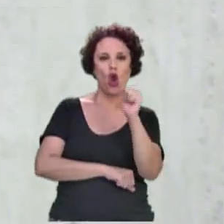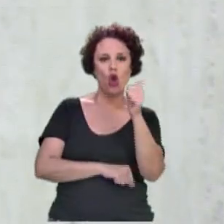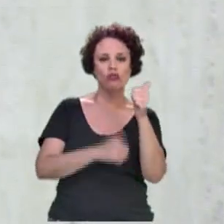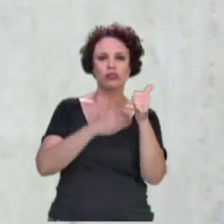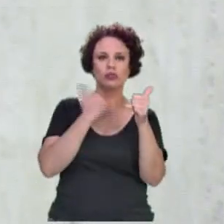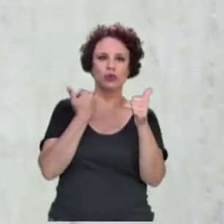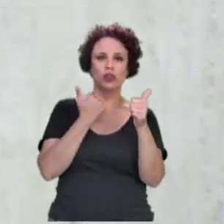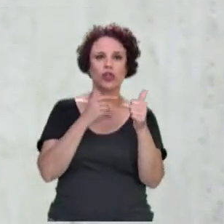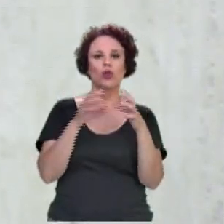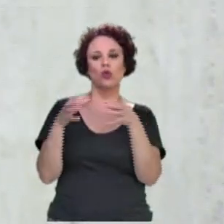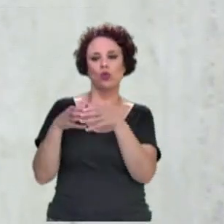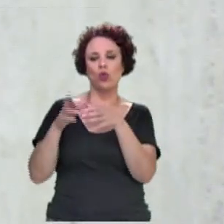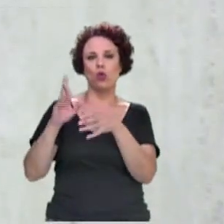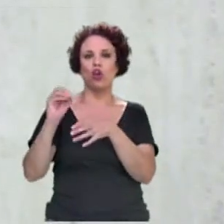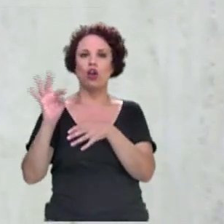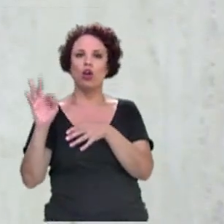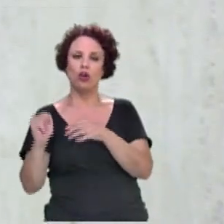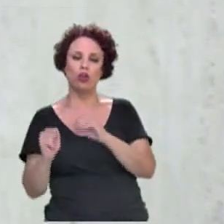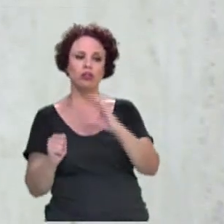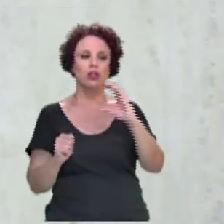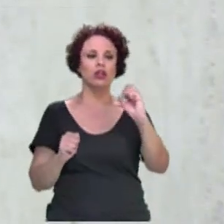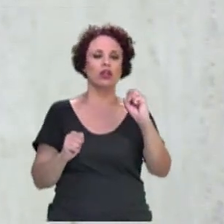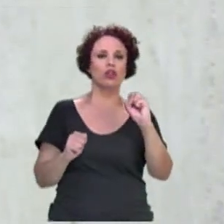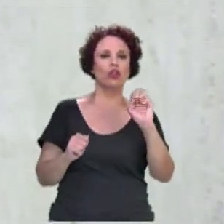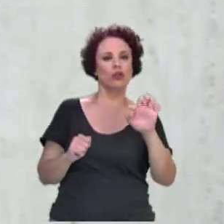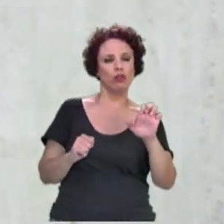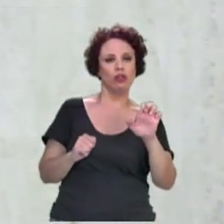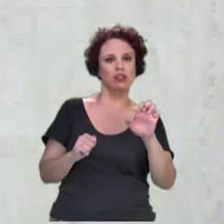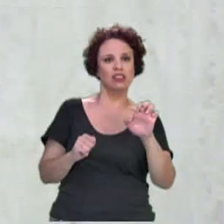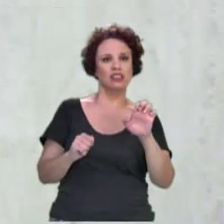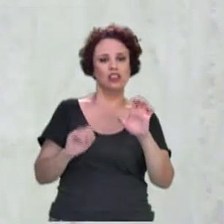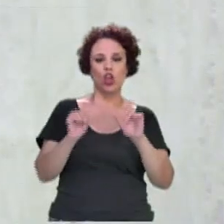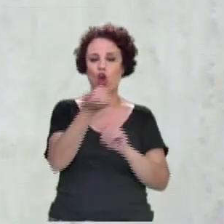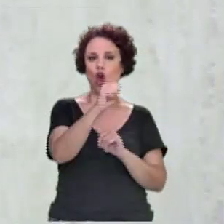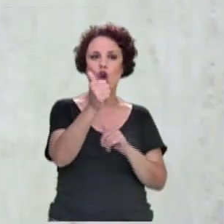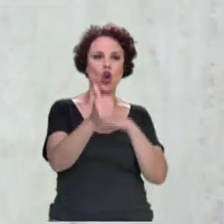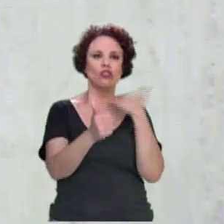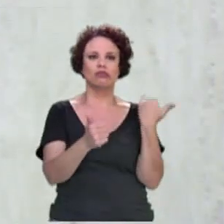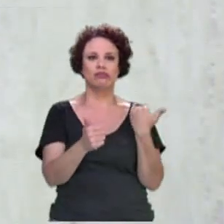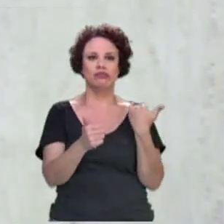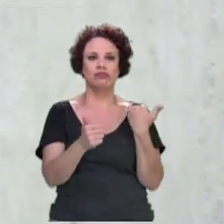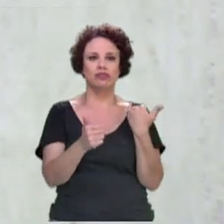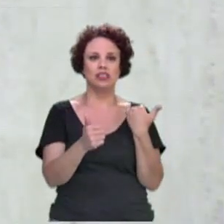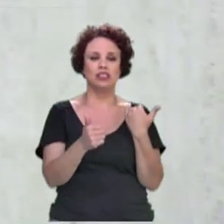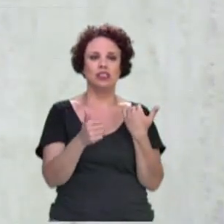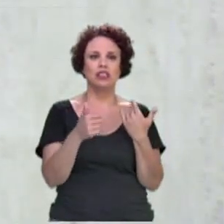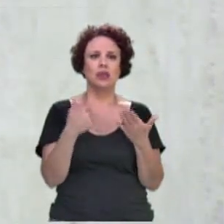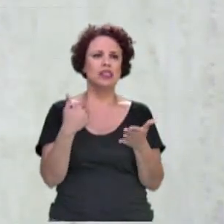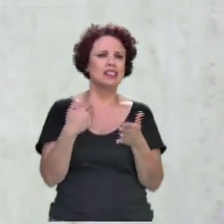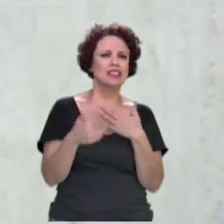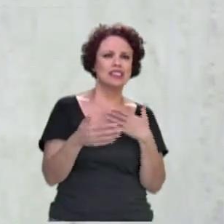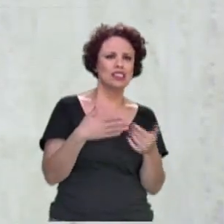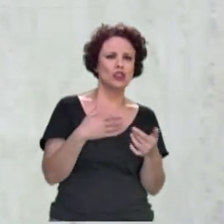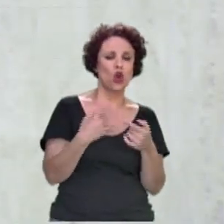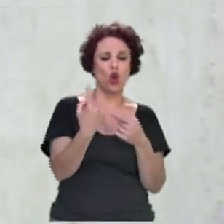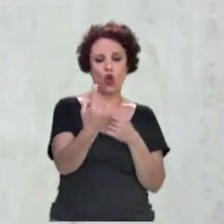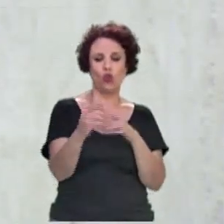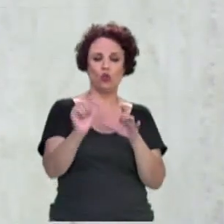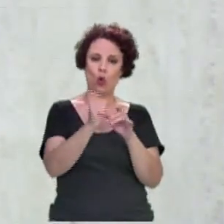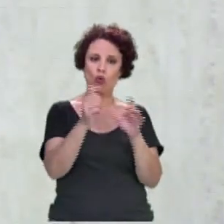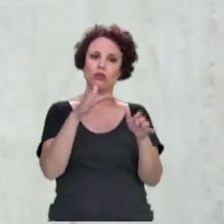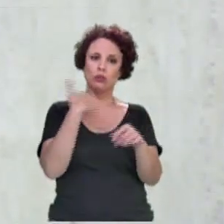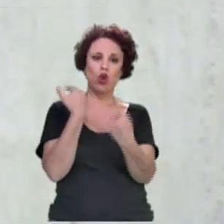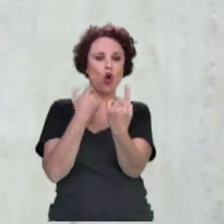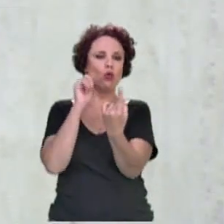o COI. Desses criminosos, salvo engano, só um era negro. Então, esse negócio da cor do indivíduo, independe, isso é um